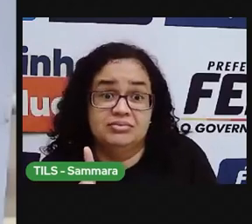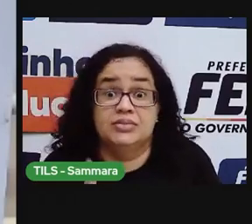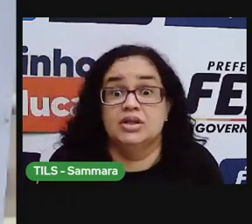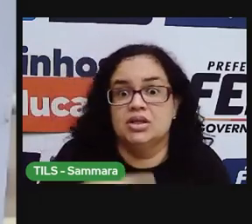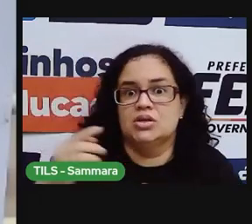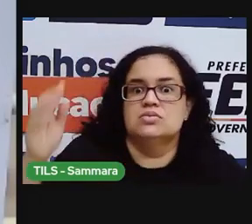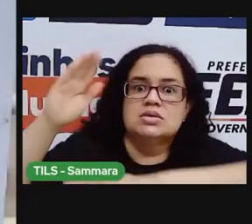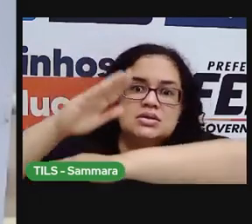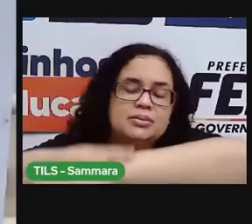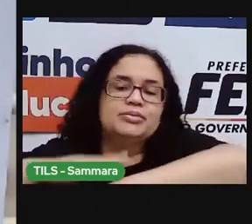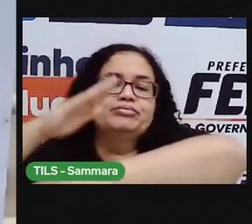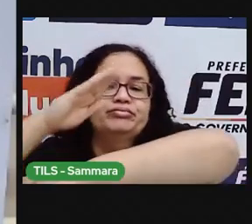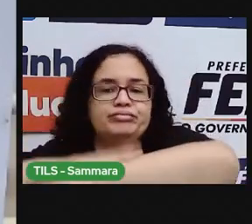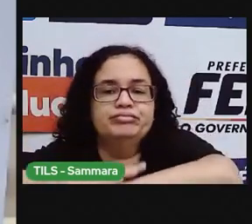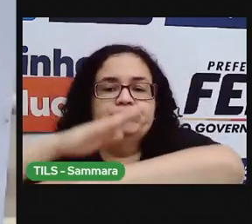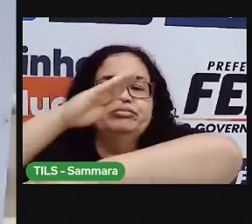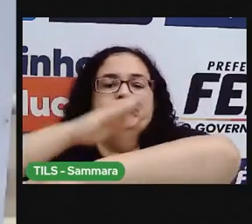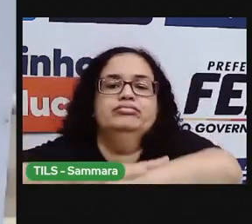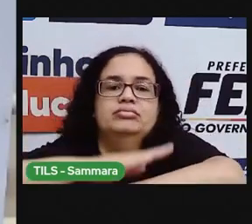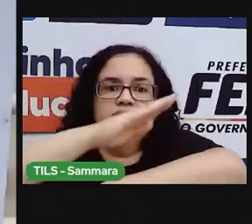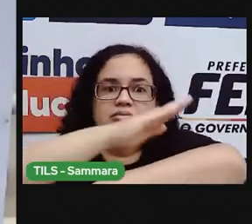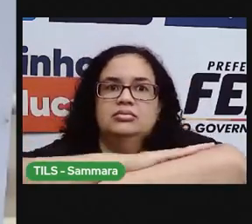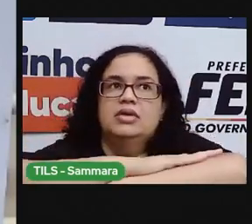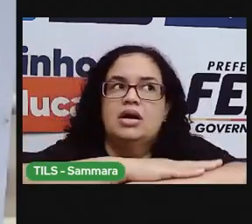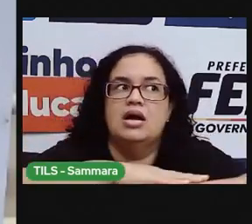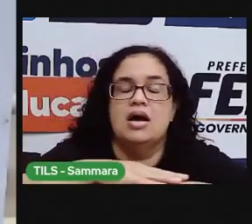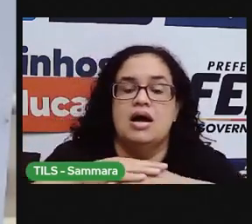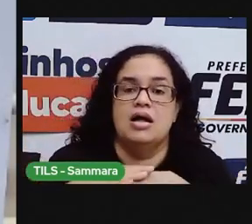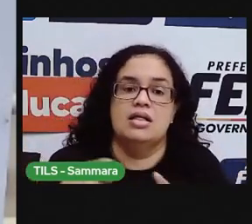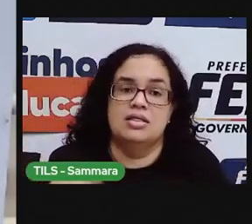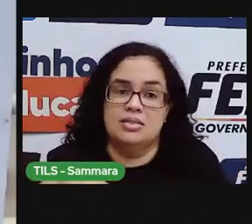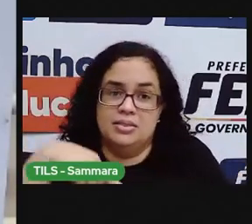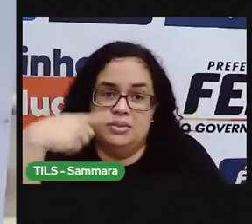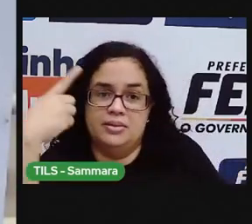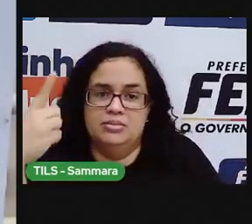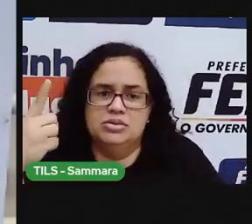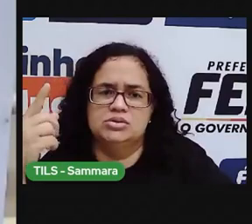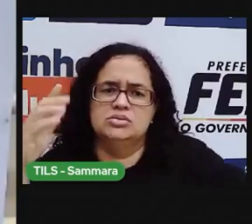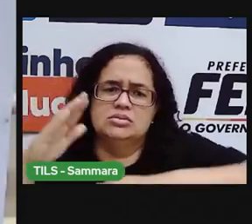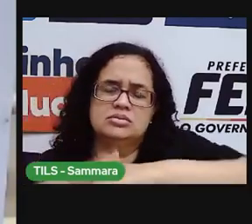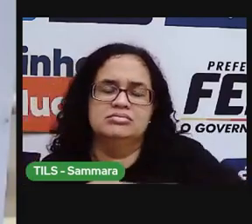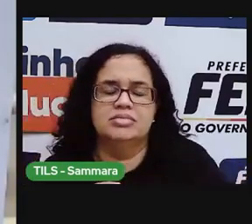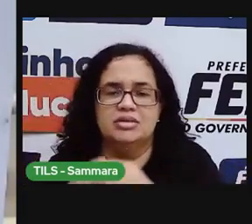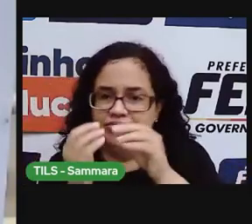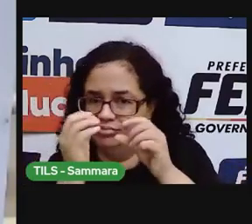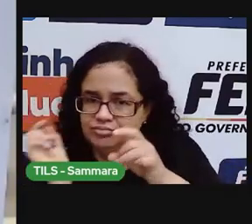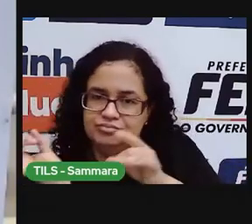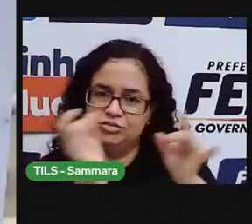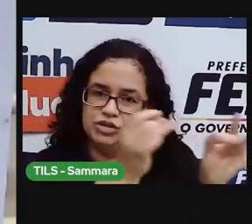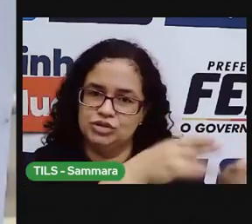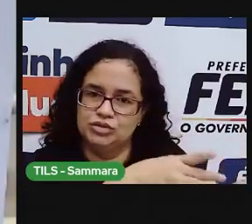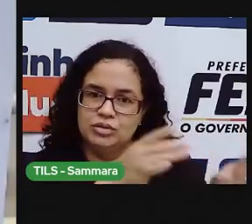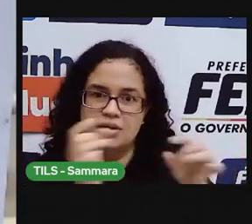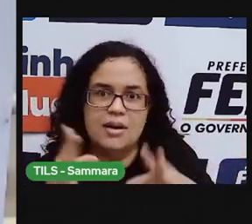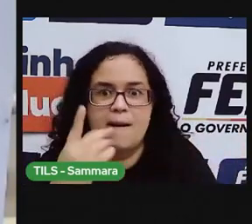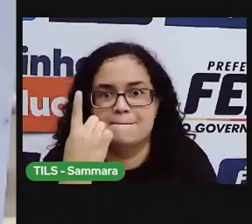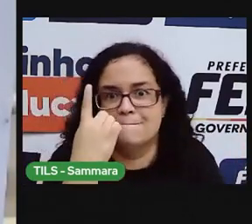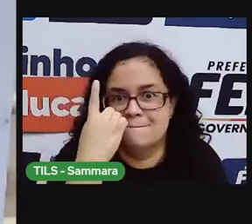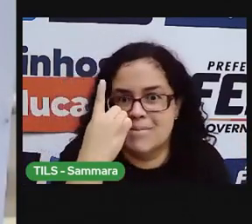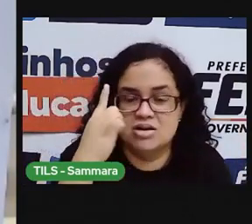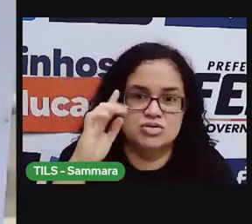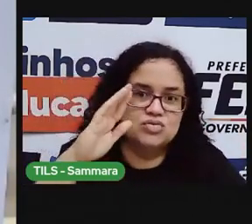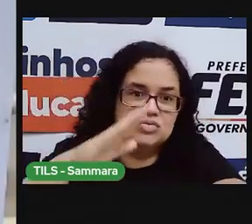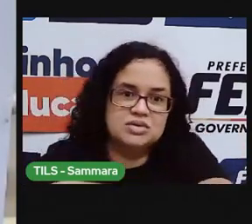E os sapinhos continuavam. No meio do caminho, alguns sapinhos foram desistindo. Mas